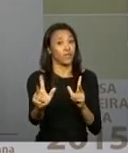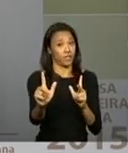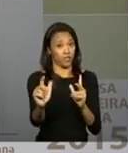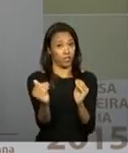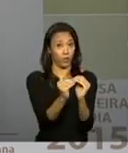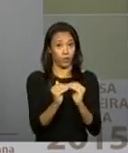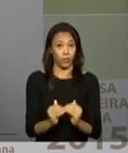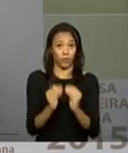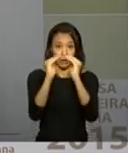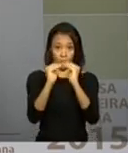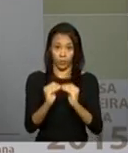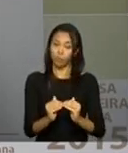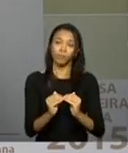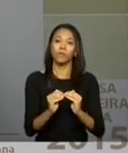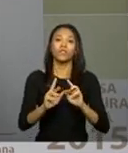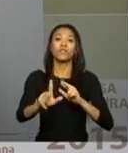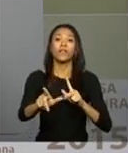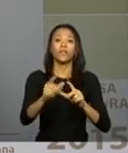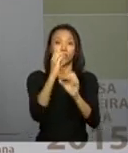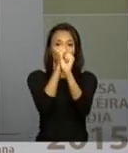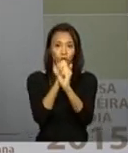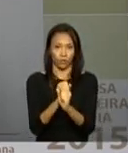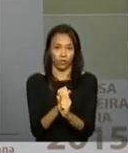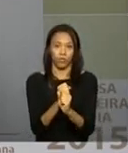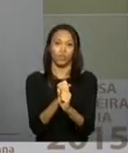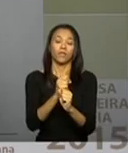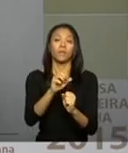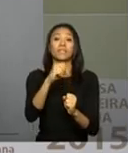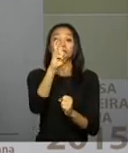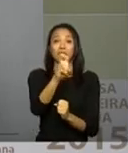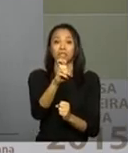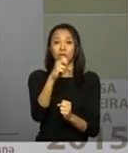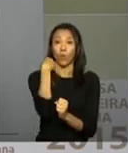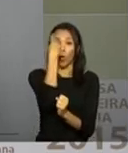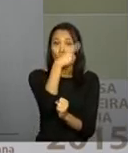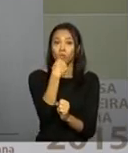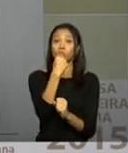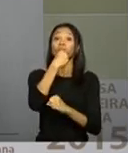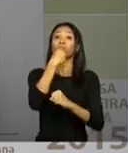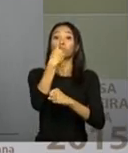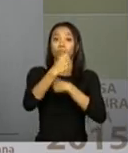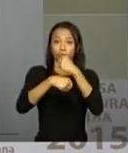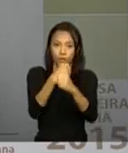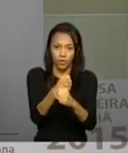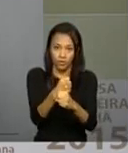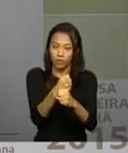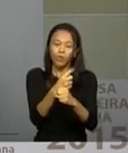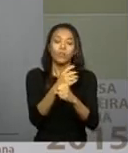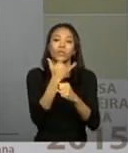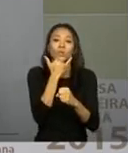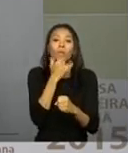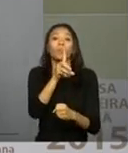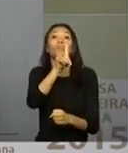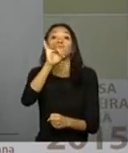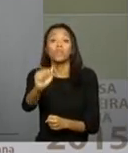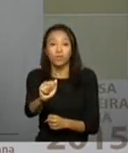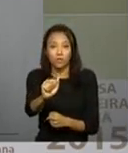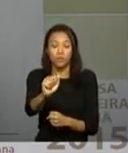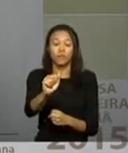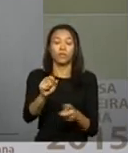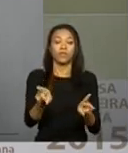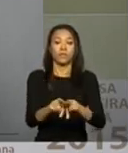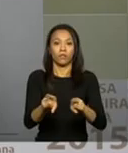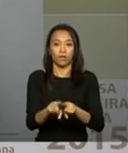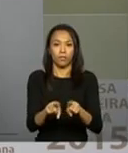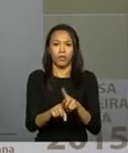Mas esse 4,59 é o número que nós temos hoje, 5 horas por dia, e a gente pode fazer um pouco de comparação, não